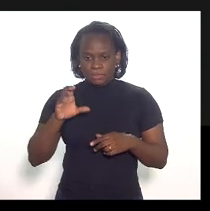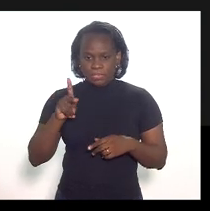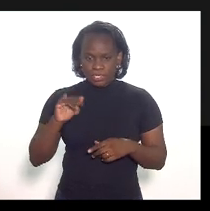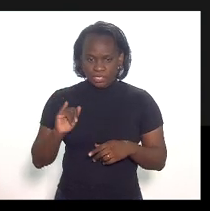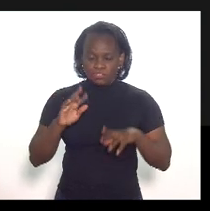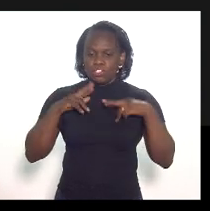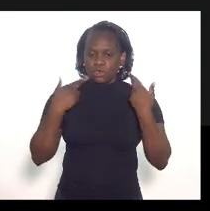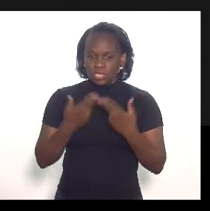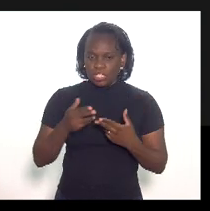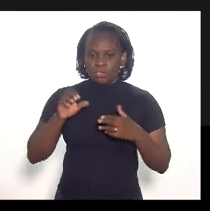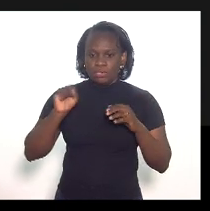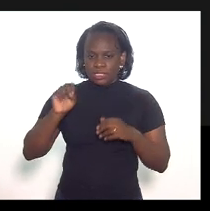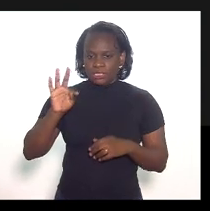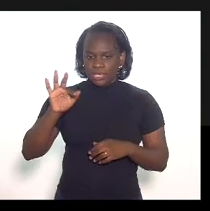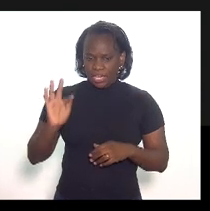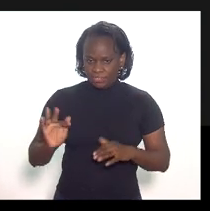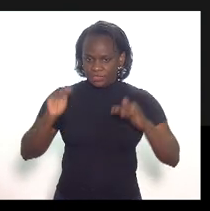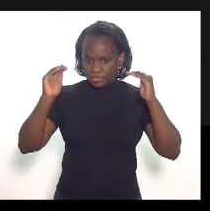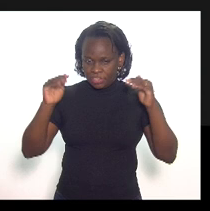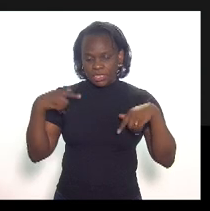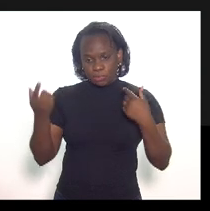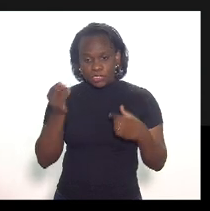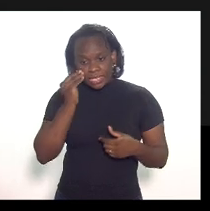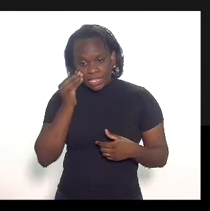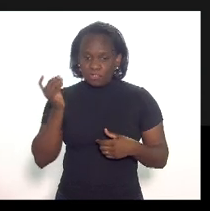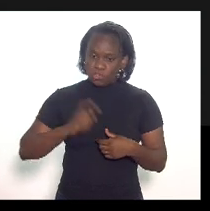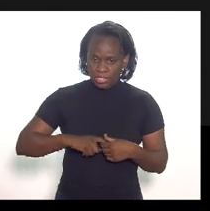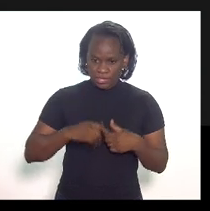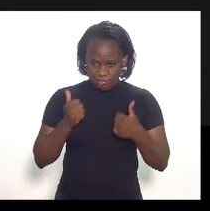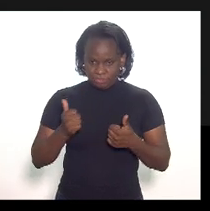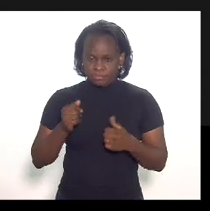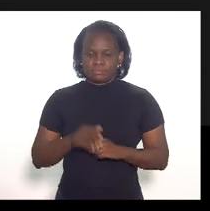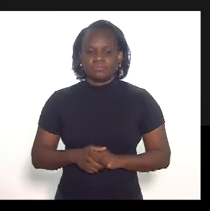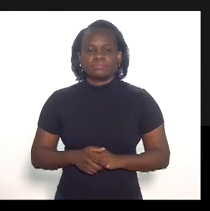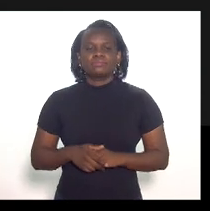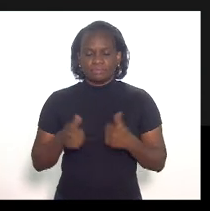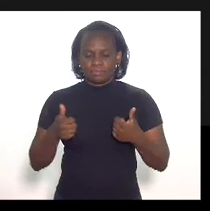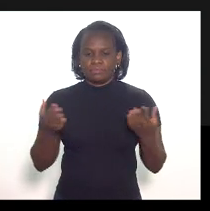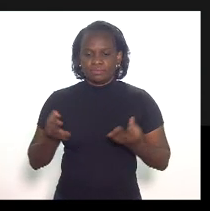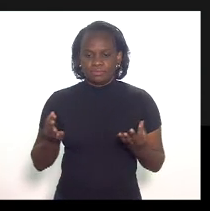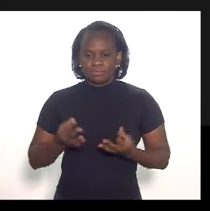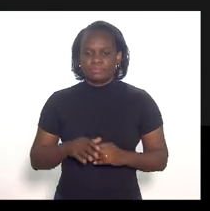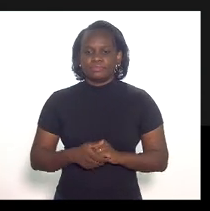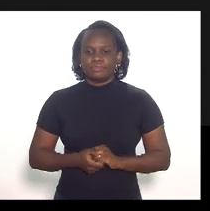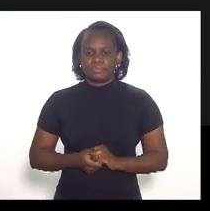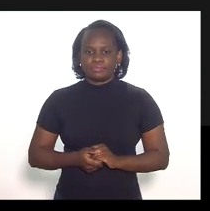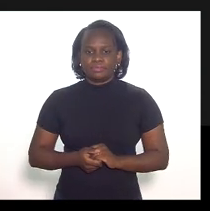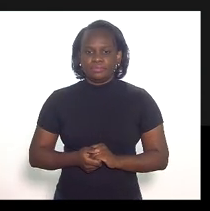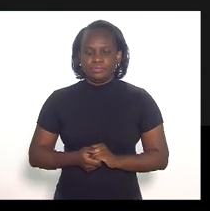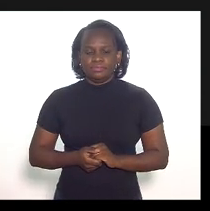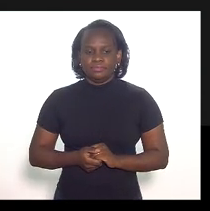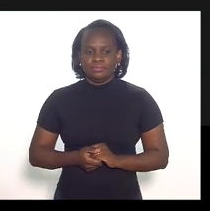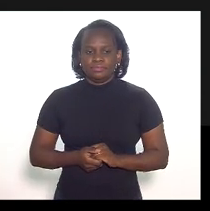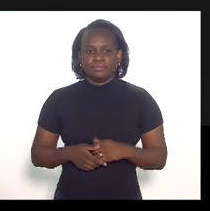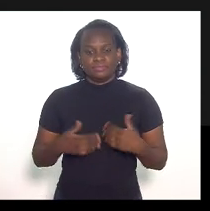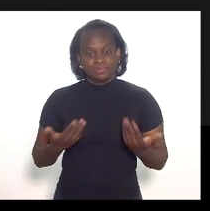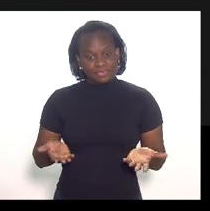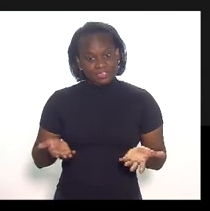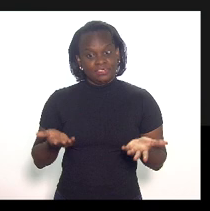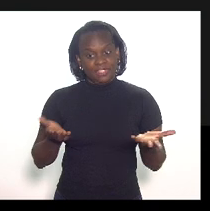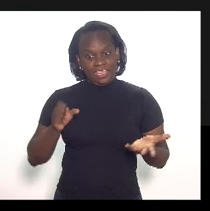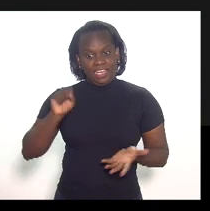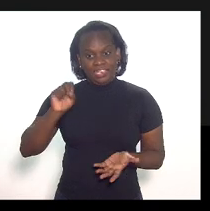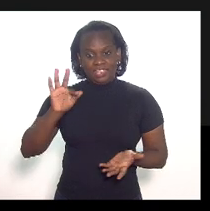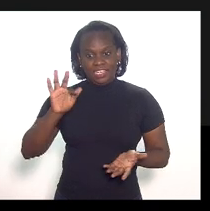audiência do Supremo e depois tentarei voltar aqui. Só isso. Perfeitamente, Valdeque. Afinal, de quantos, o STF